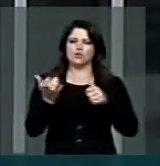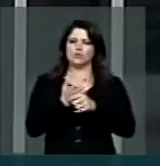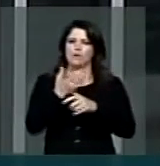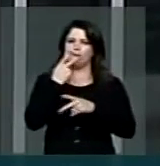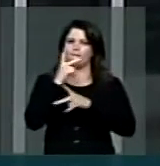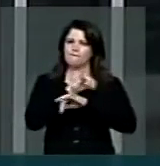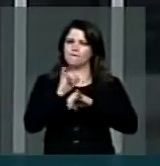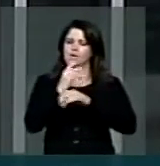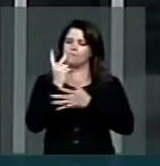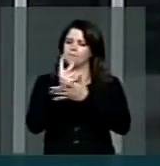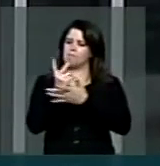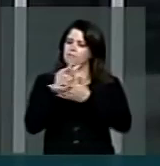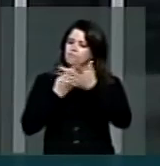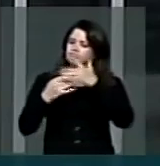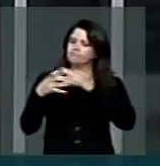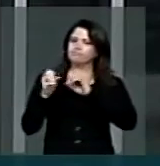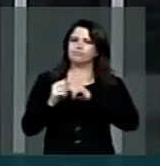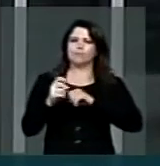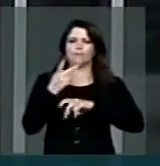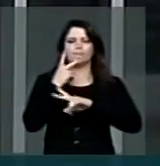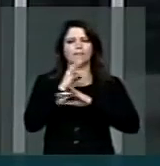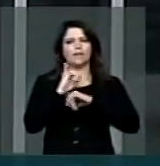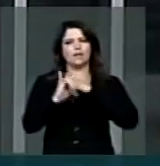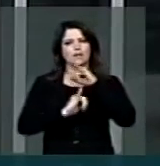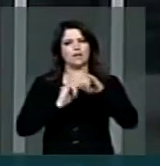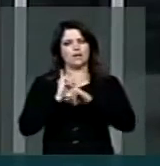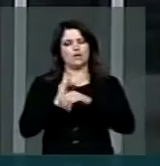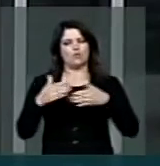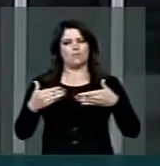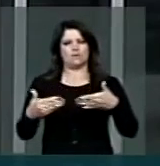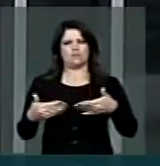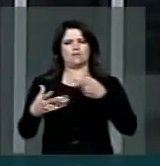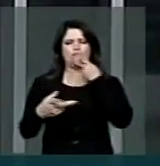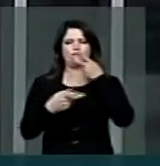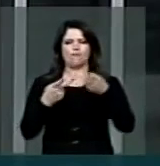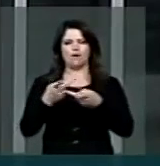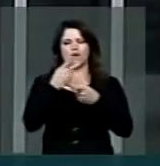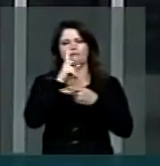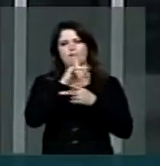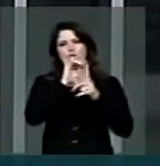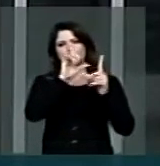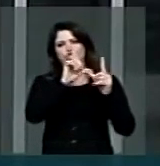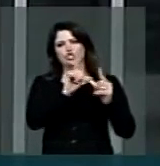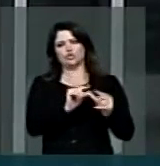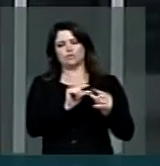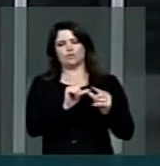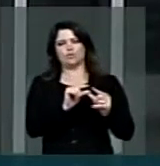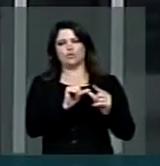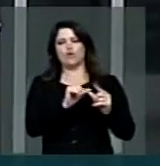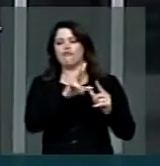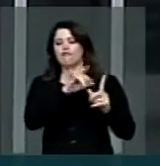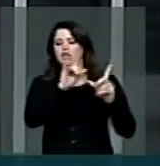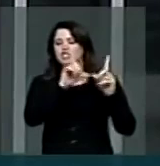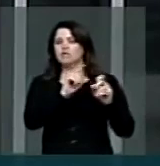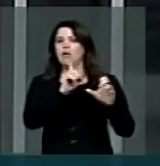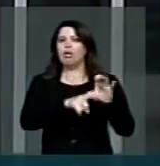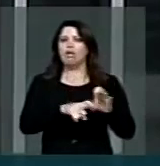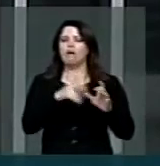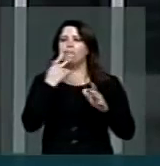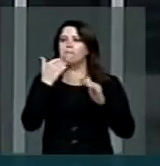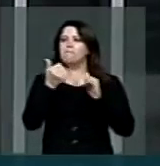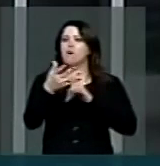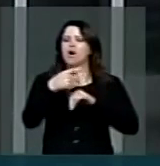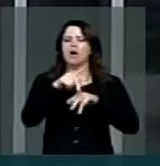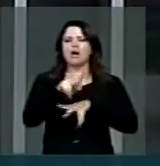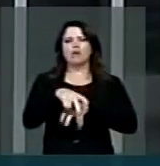as palavras colhidas na página eletrônica do Ministério, entre aspas, diminuir a dependência externa da